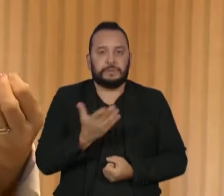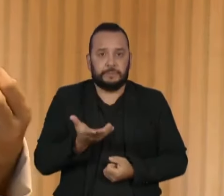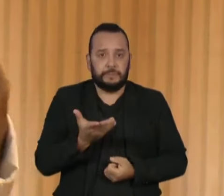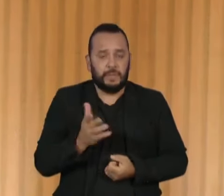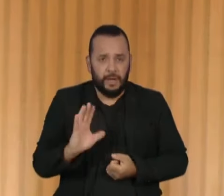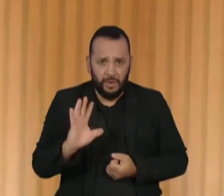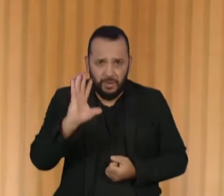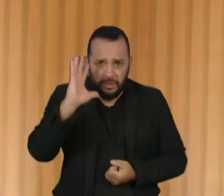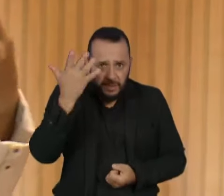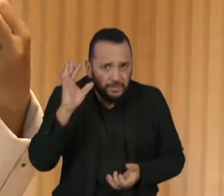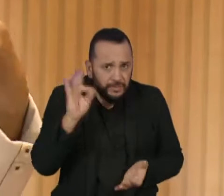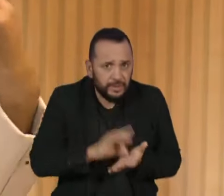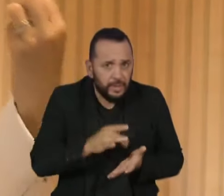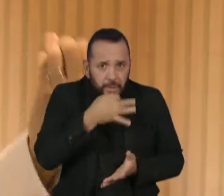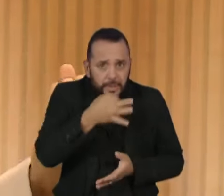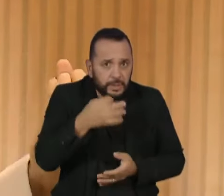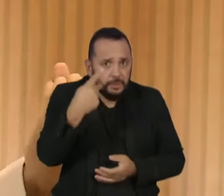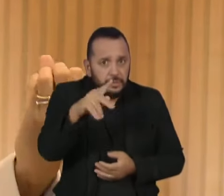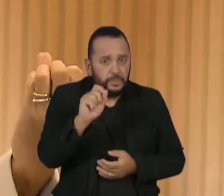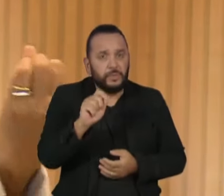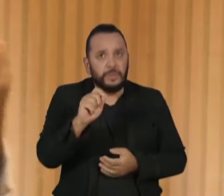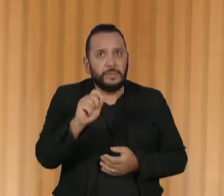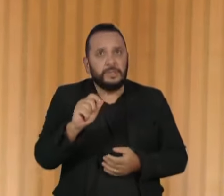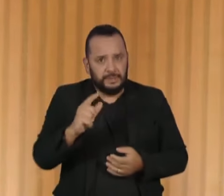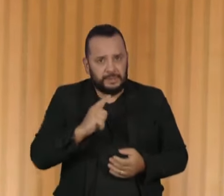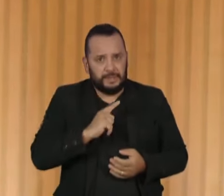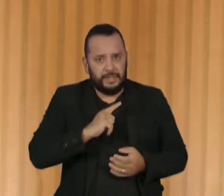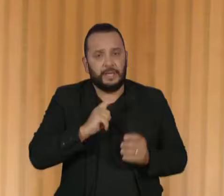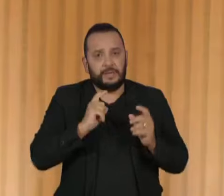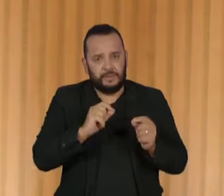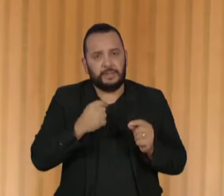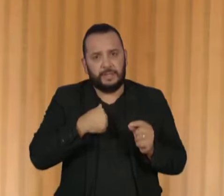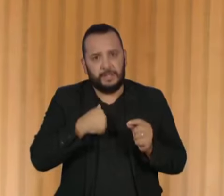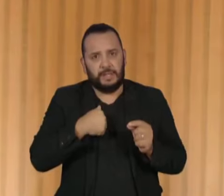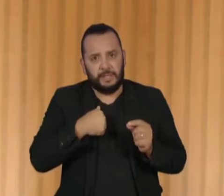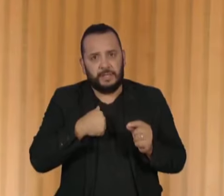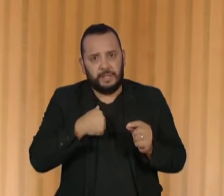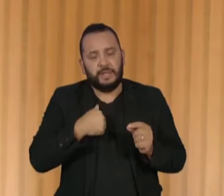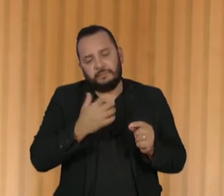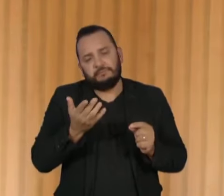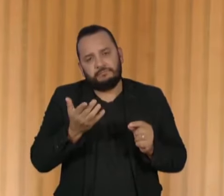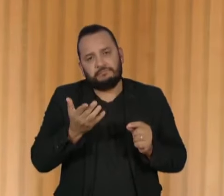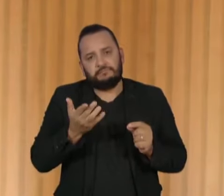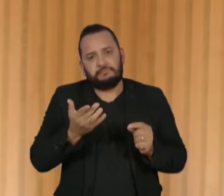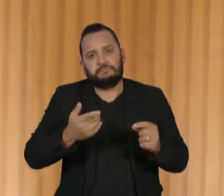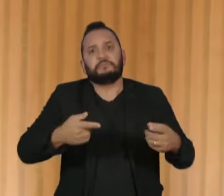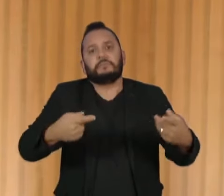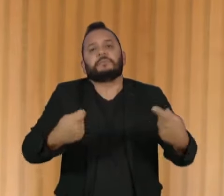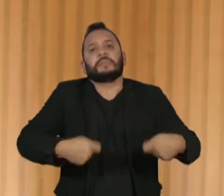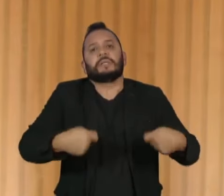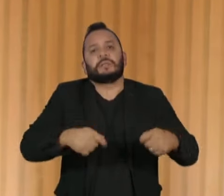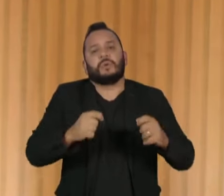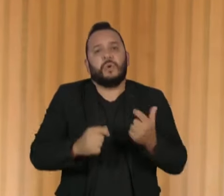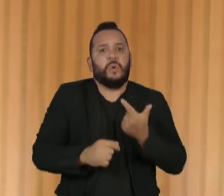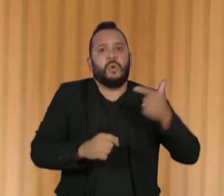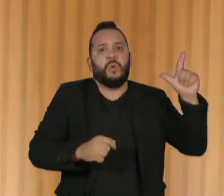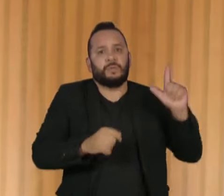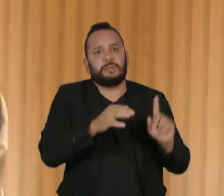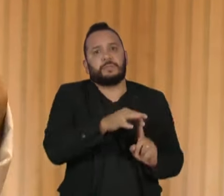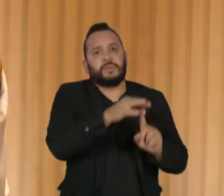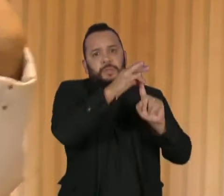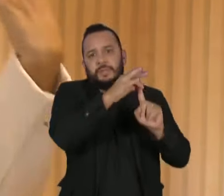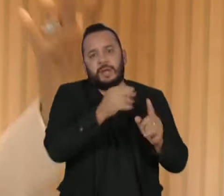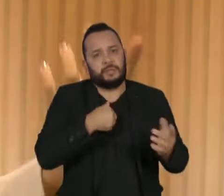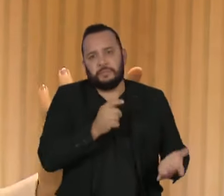de fato, a seu ver, esse rigor fiscal todo que justifique o fato de outras prioridades não terem sido